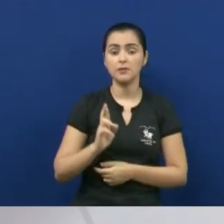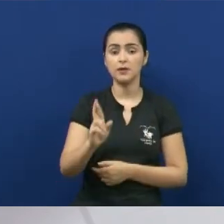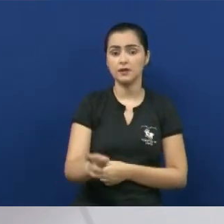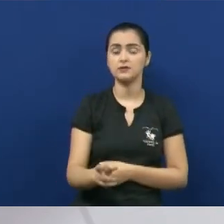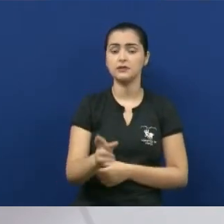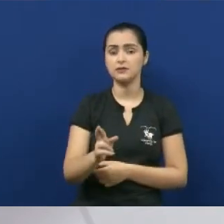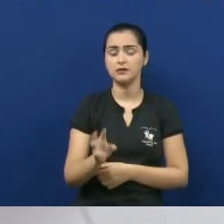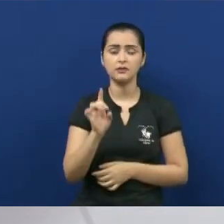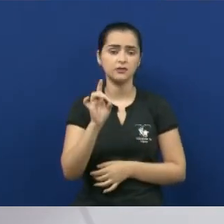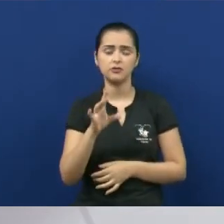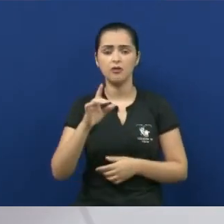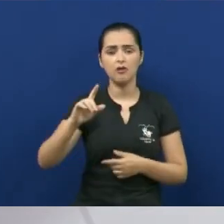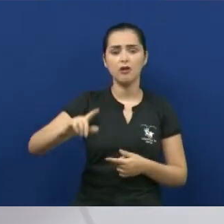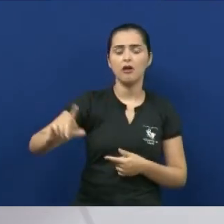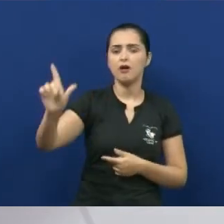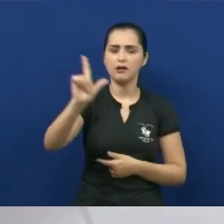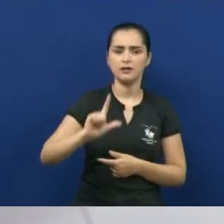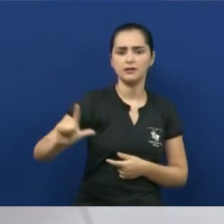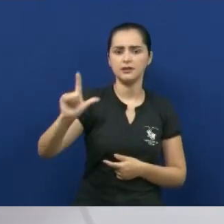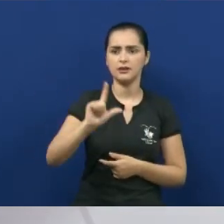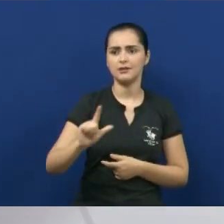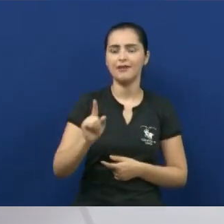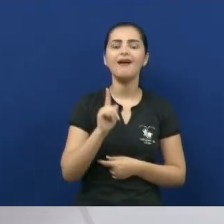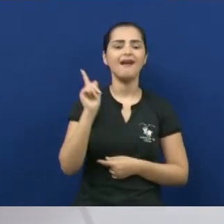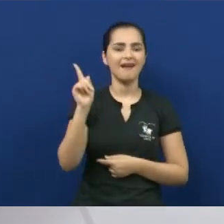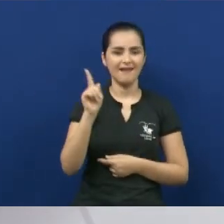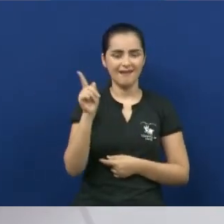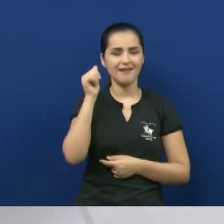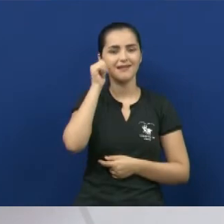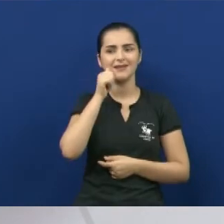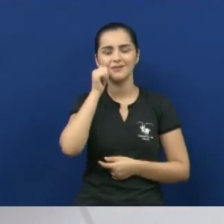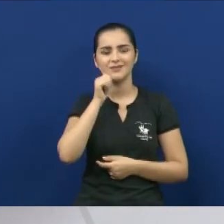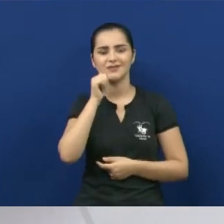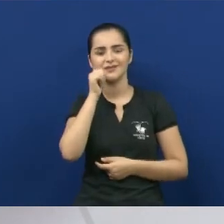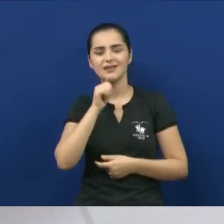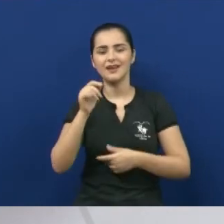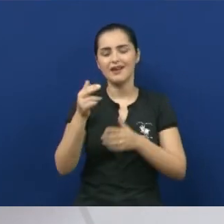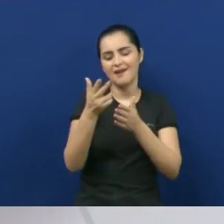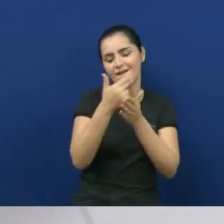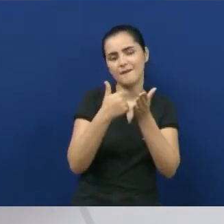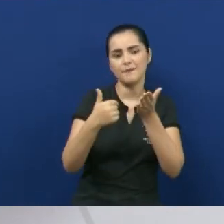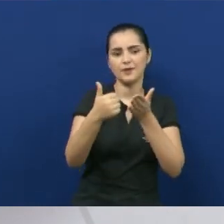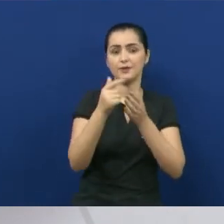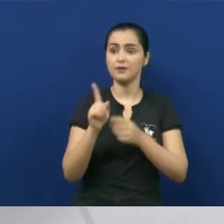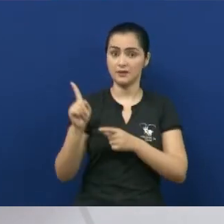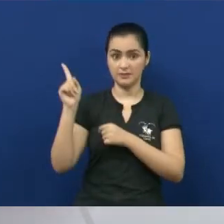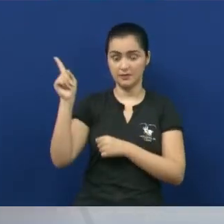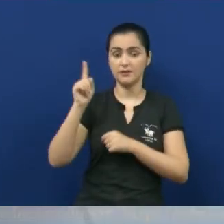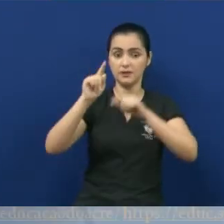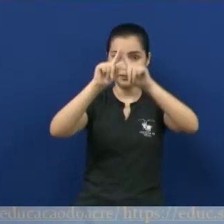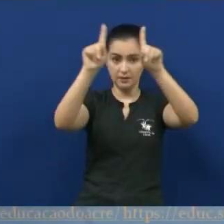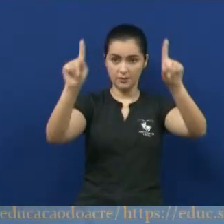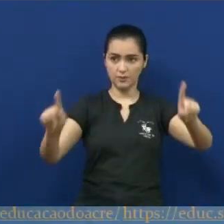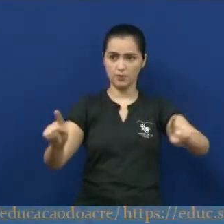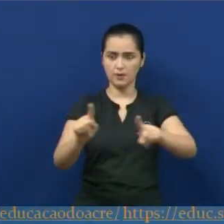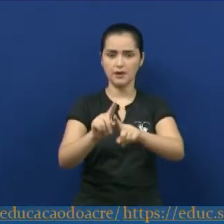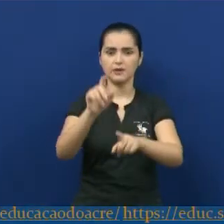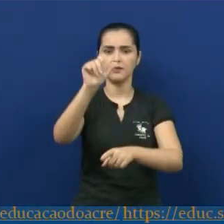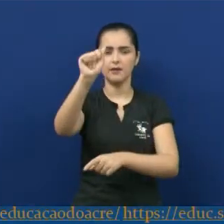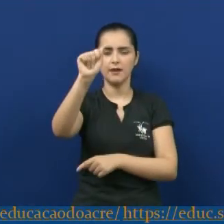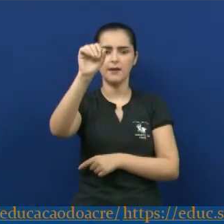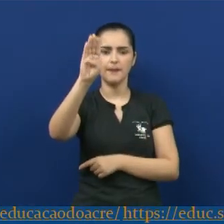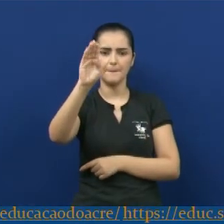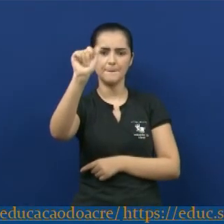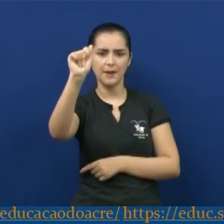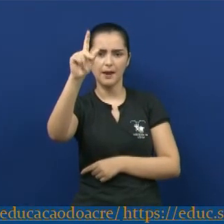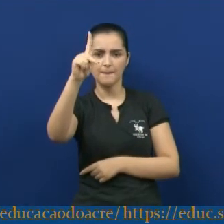ligados à literatura. Ela é ligada à pintura. Aqui é o quadro Abaporu, foi pintado pela Tarsila do Amaral.